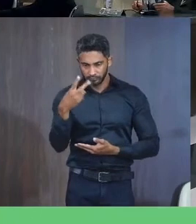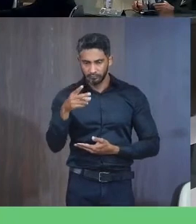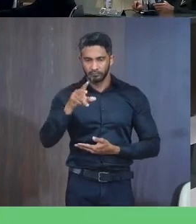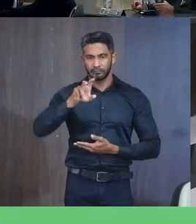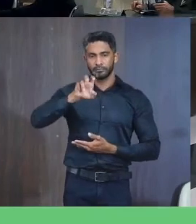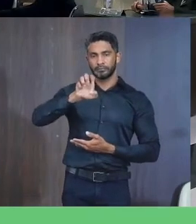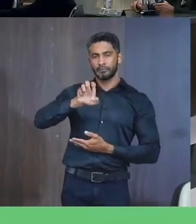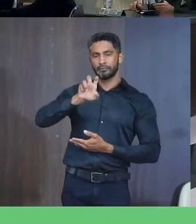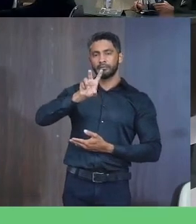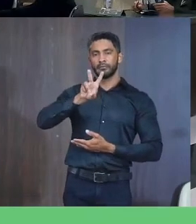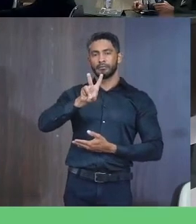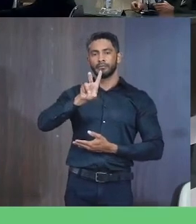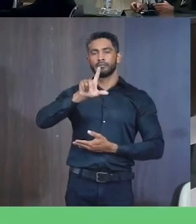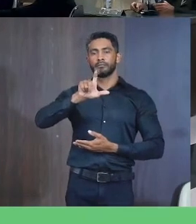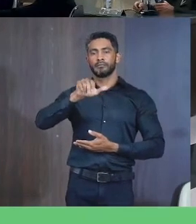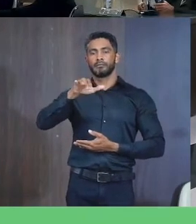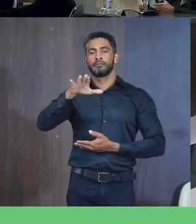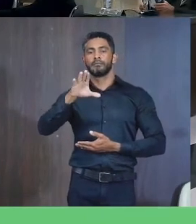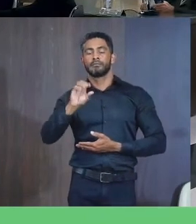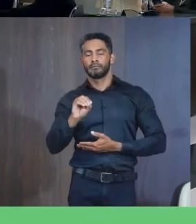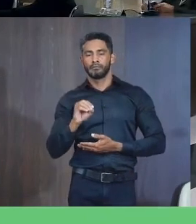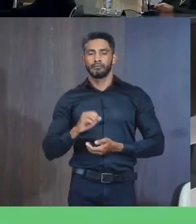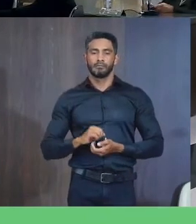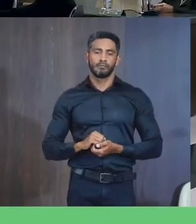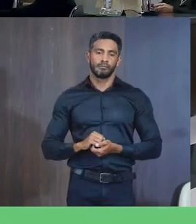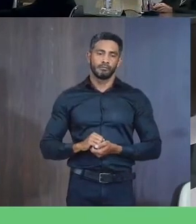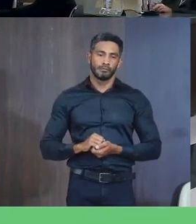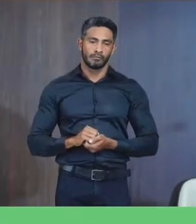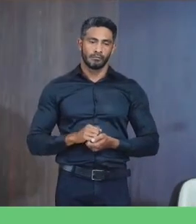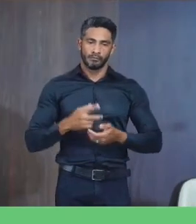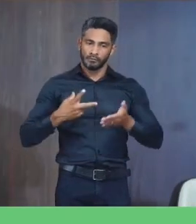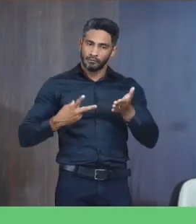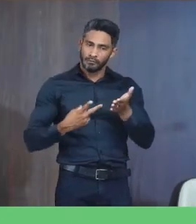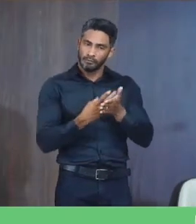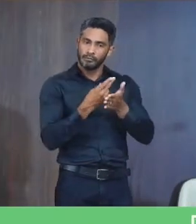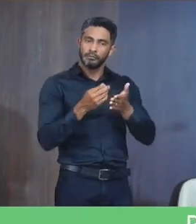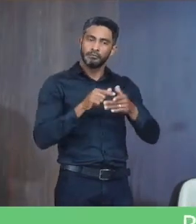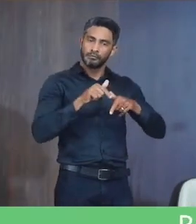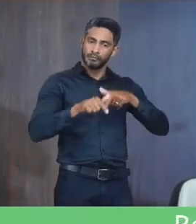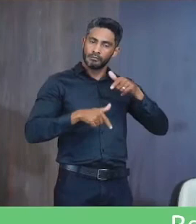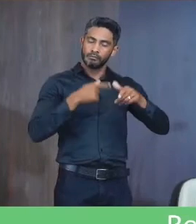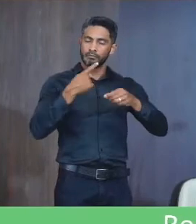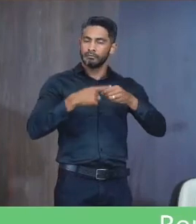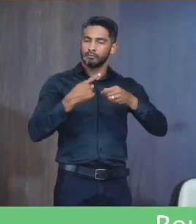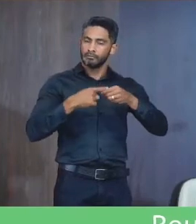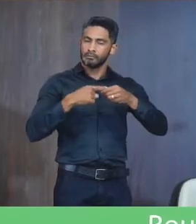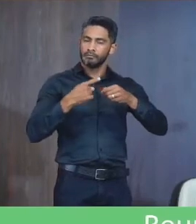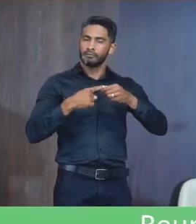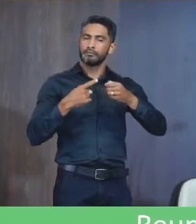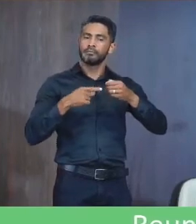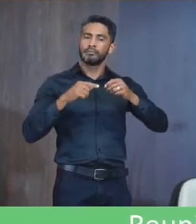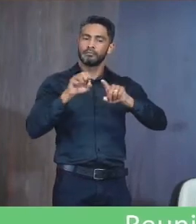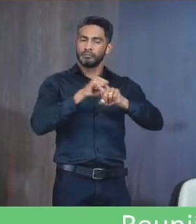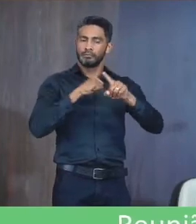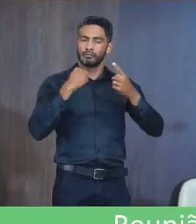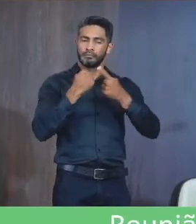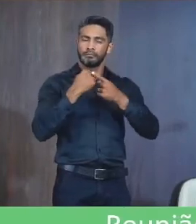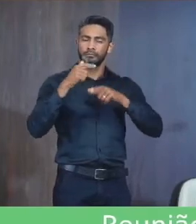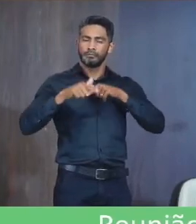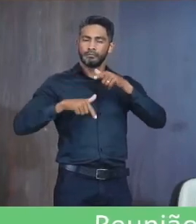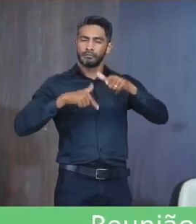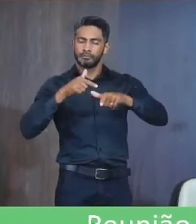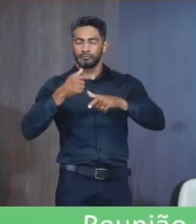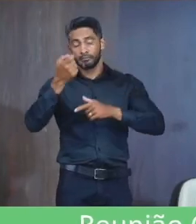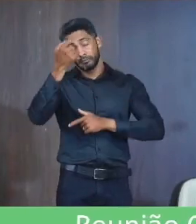Elves Marcelino Duarte Cirurgião geral Que trabalha Em nossa cidade Pelos relevantes Serviços prestados A sociedade De Janaúba E